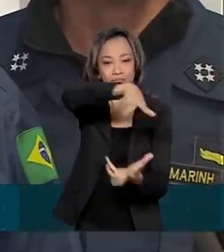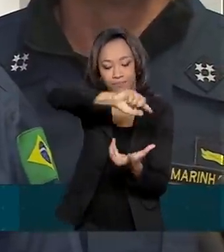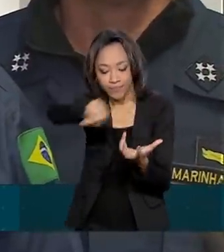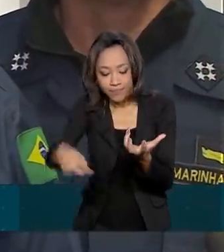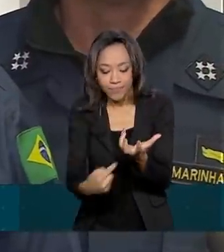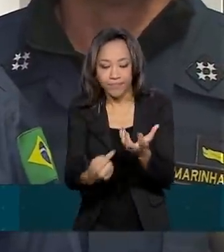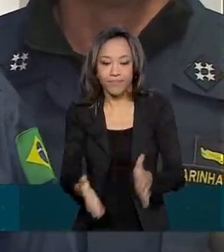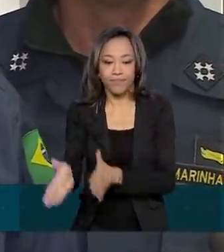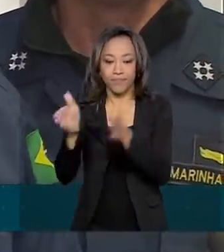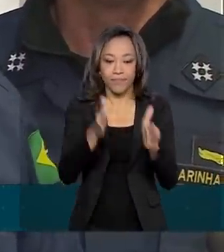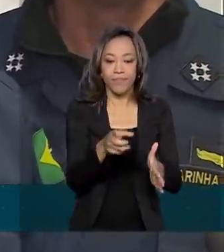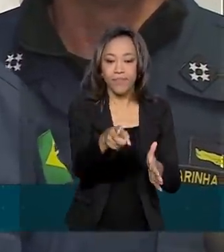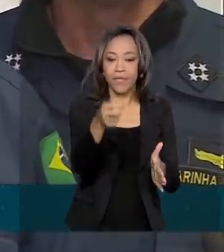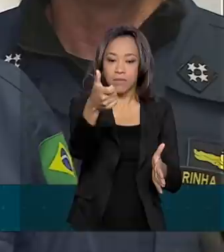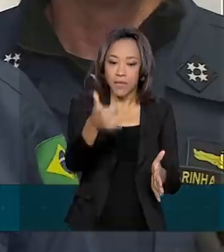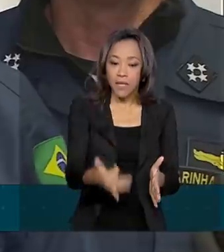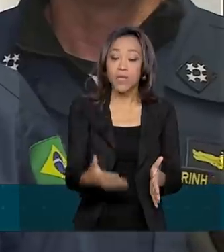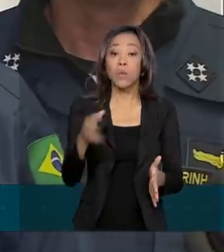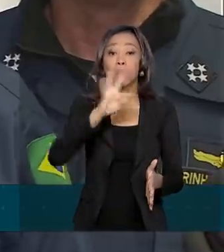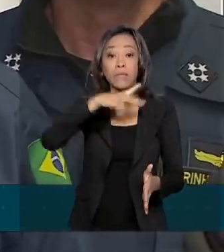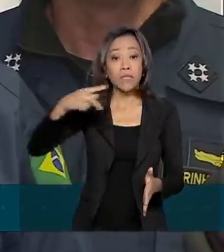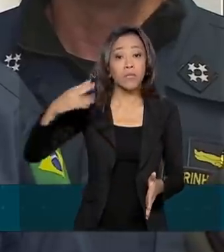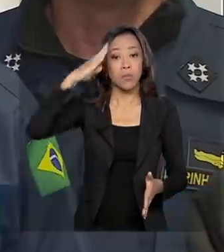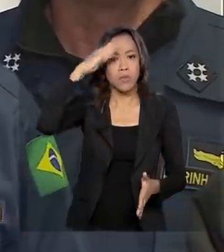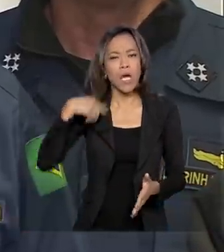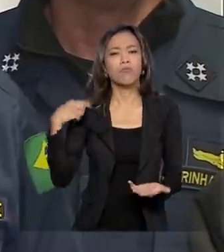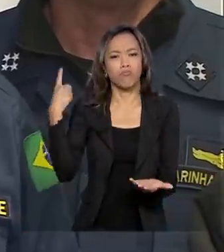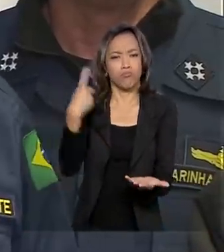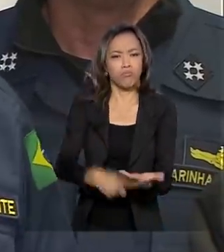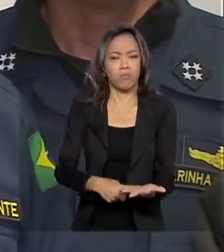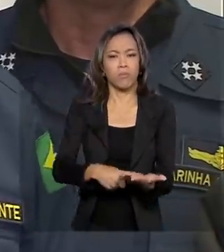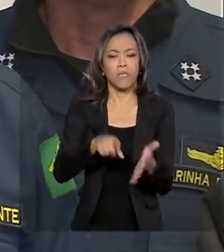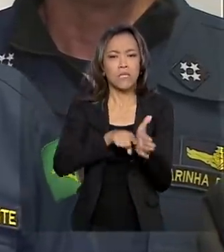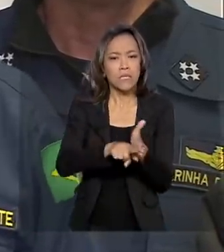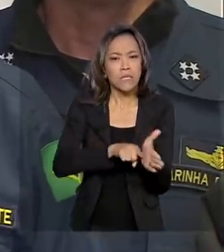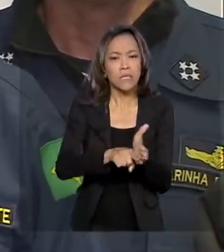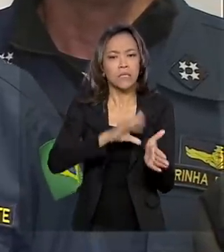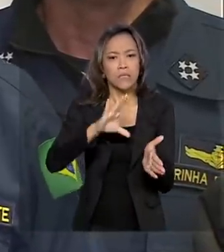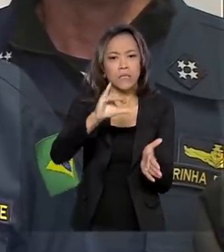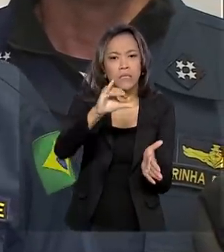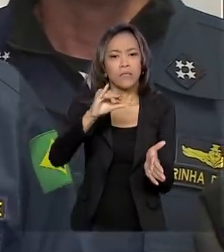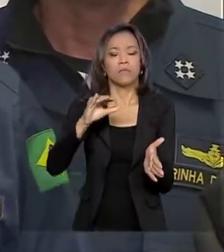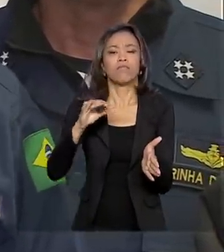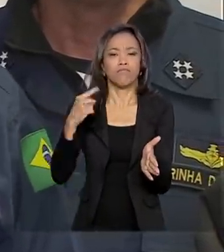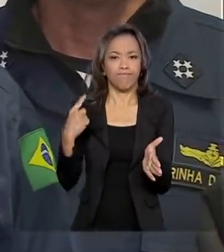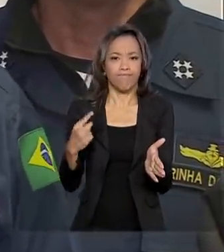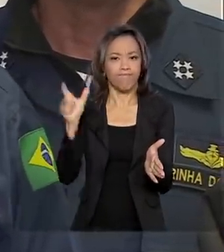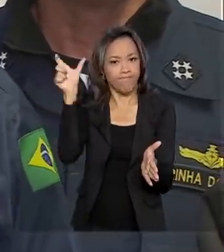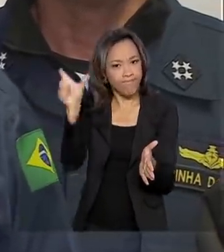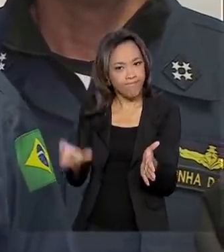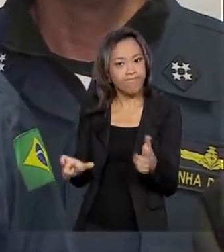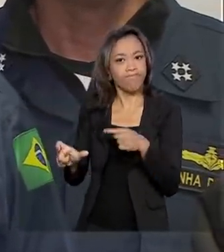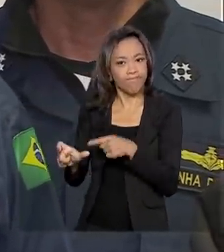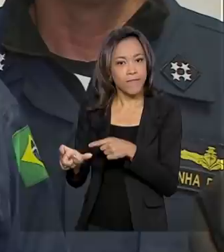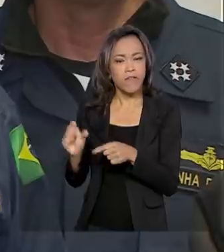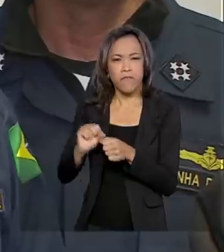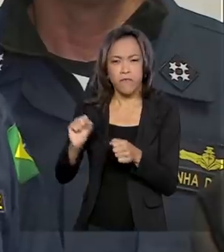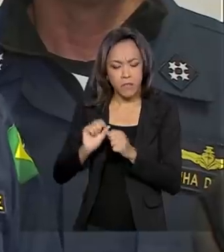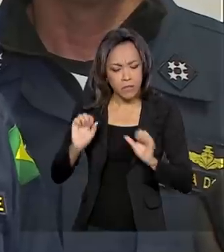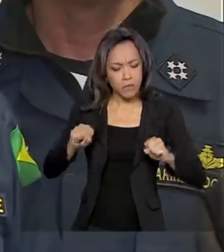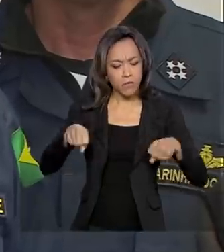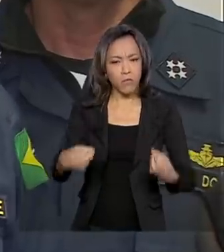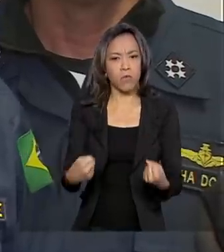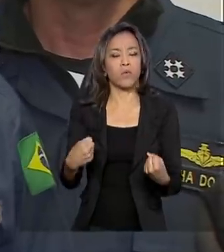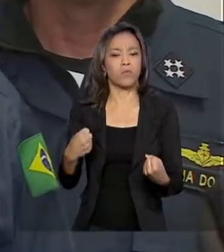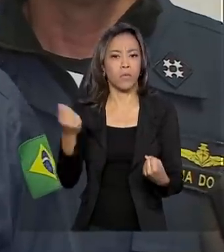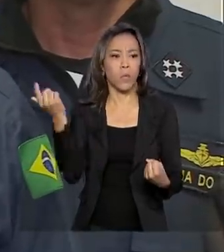comprometido com o desenvolvimento da ciência, da tecnologia, com a pesquisa, ele fez todo o esforço